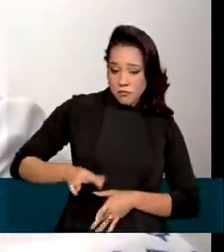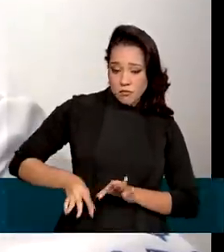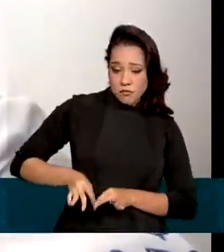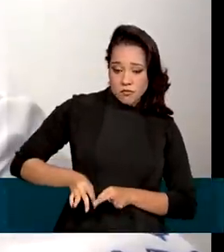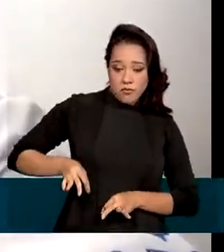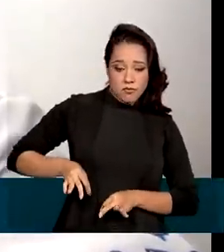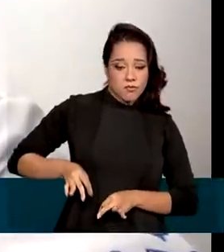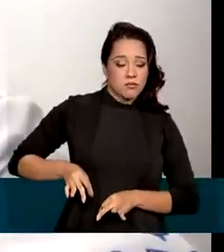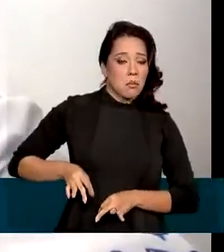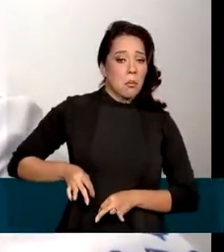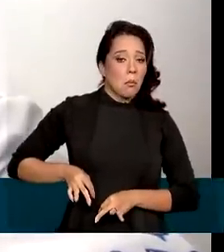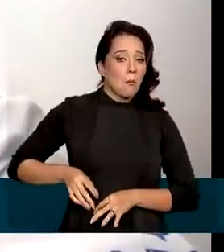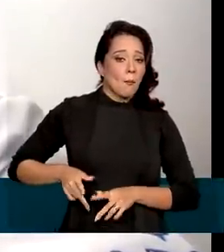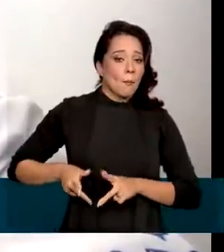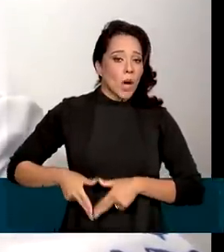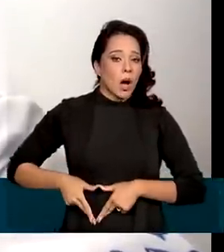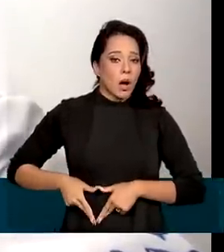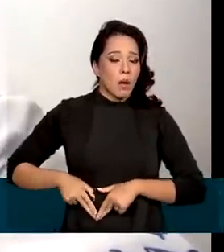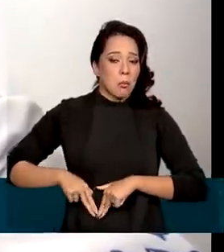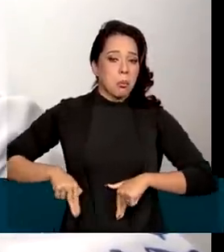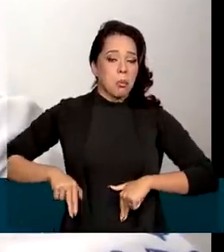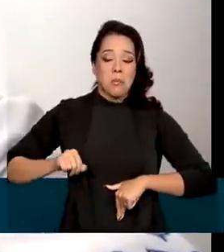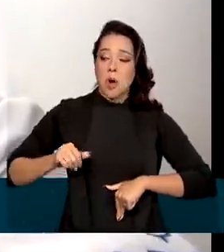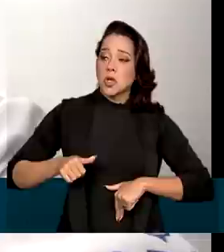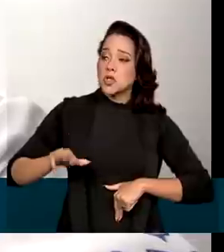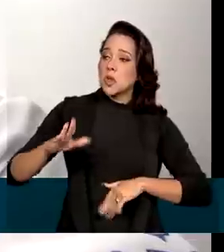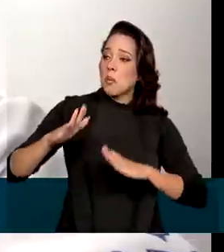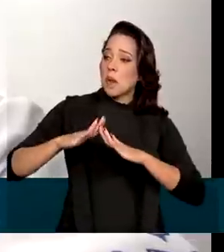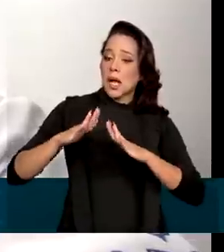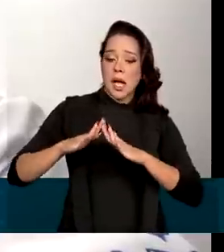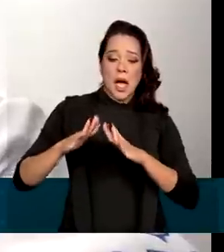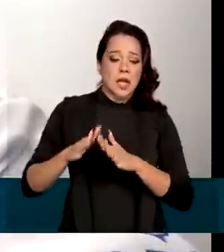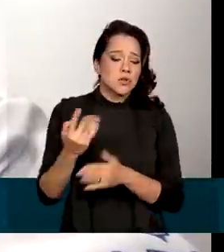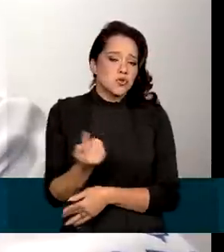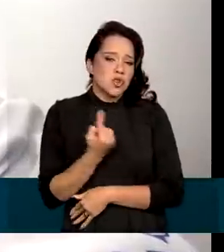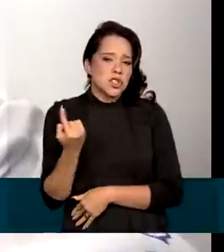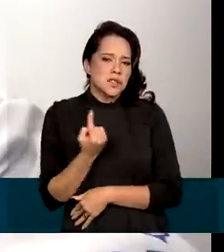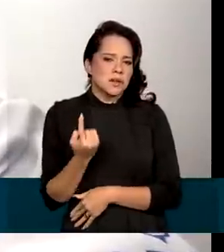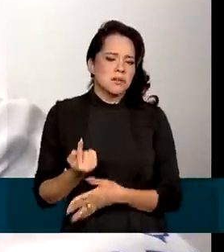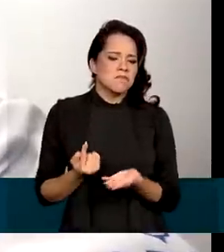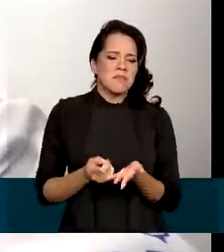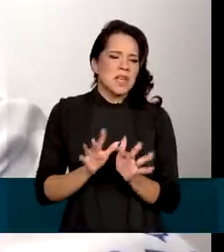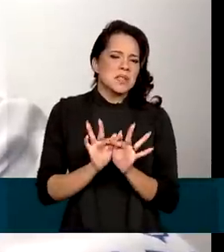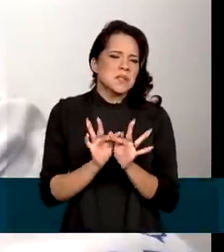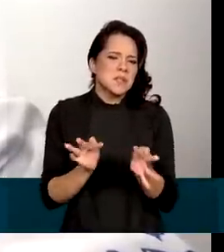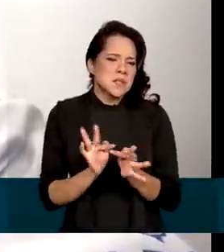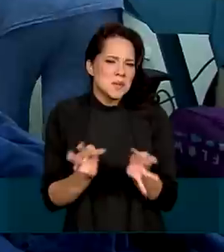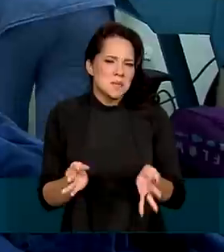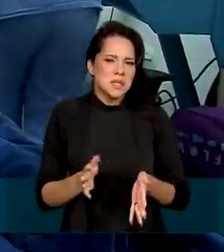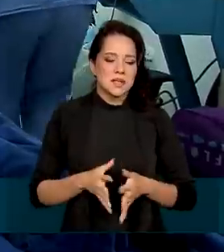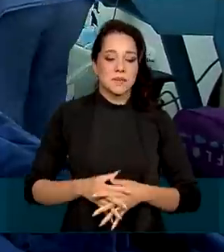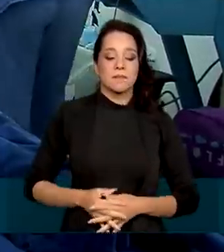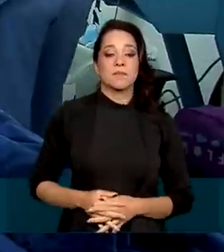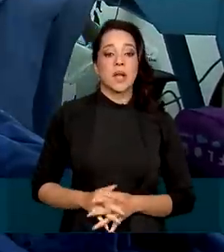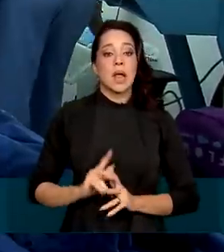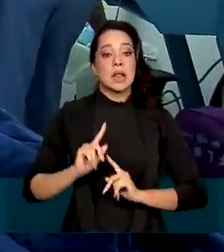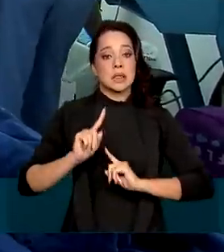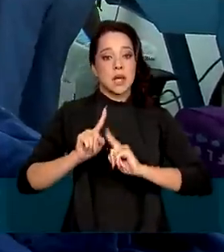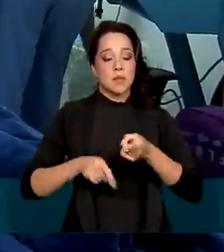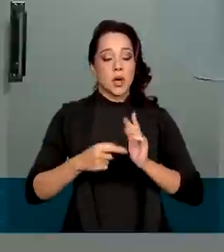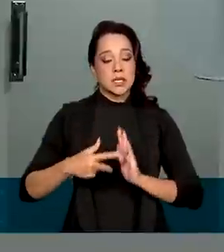pode ir para casa em meios próprios e é um procedimento que a gente faz em clínica habitualmente. No pós